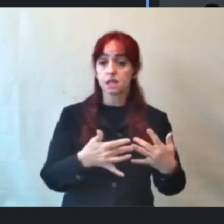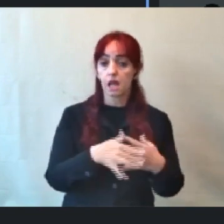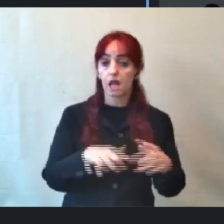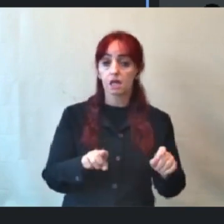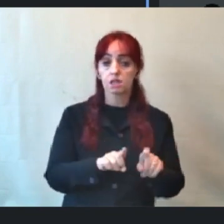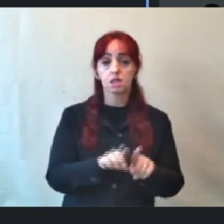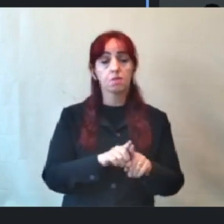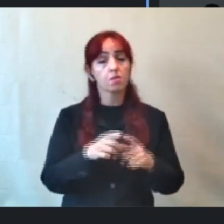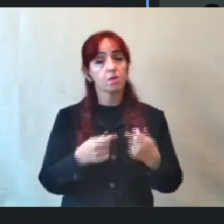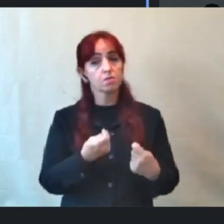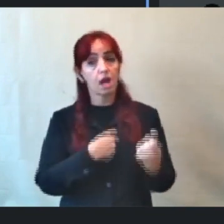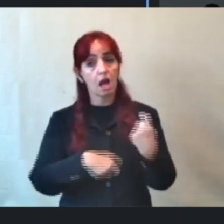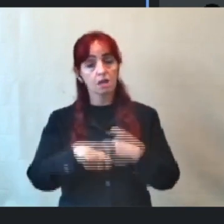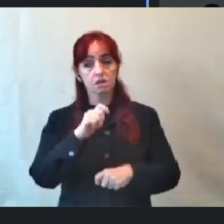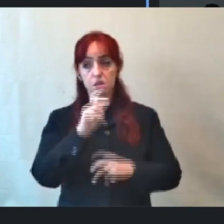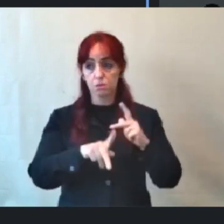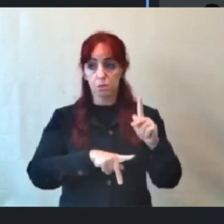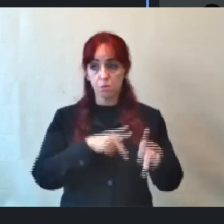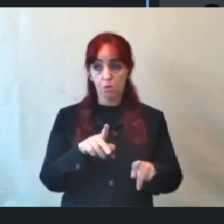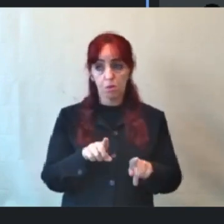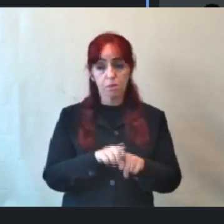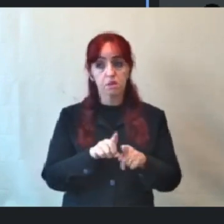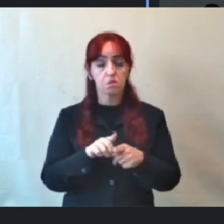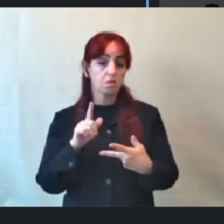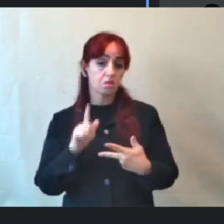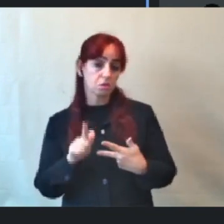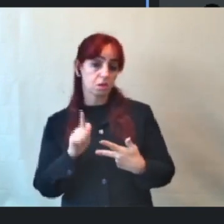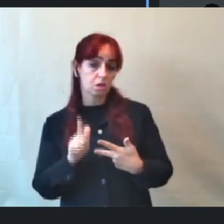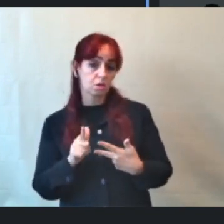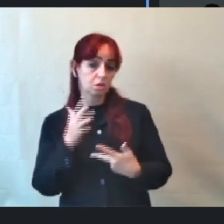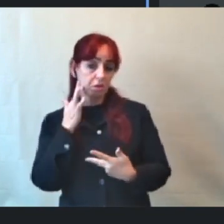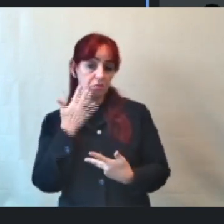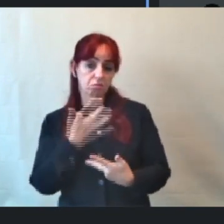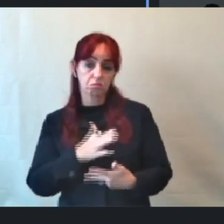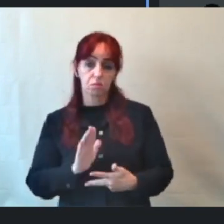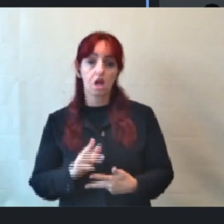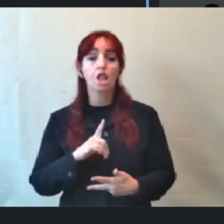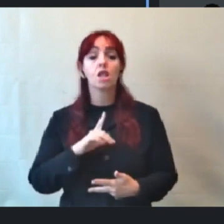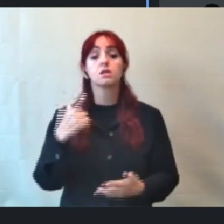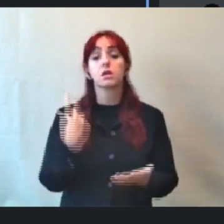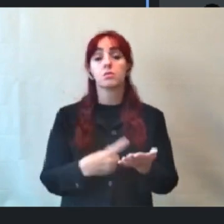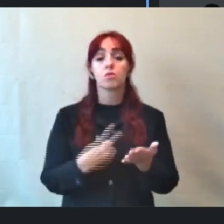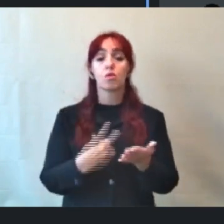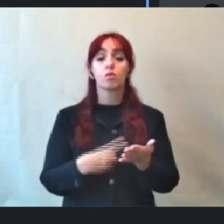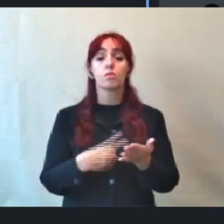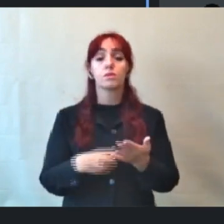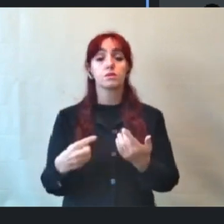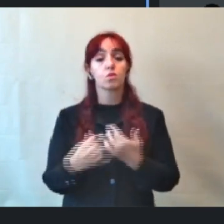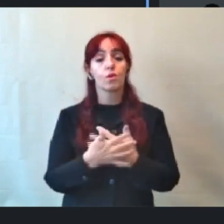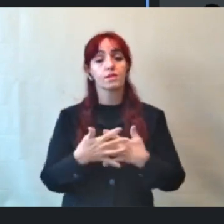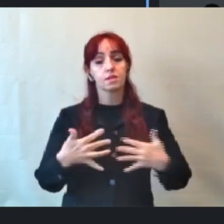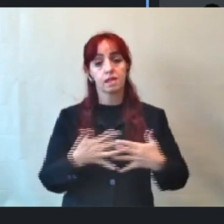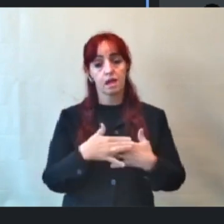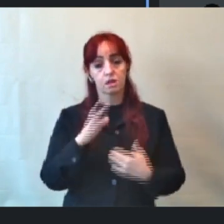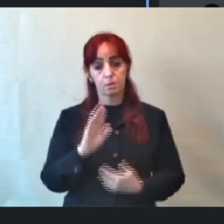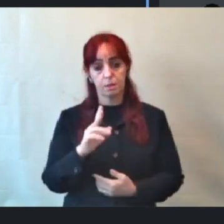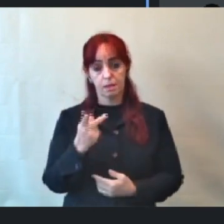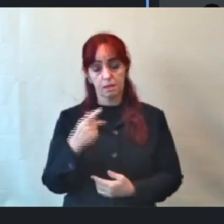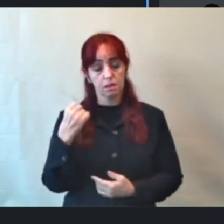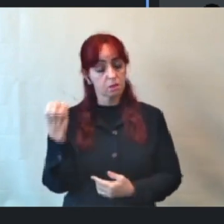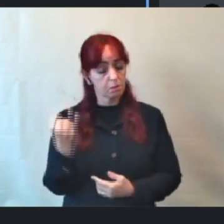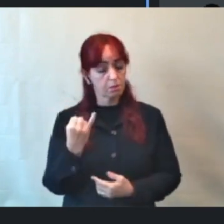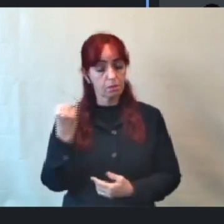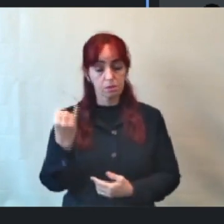para a administração pública ou pelo legislativo, nós fizemos um compromisso com a cidade, isso é muito importante. e